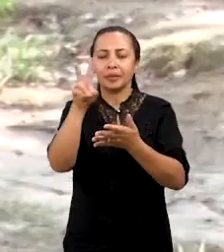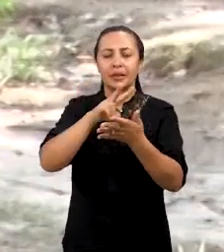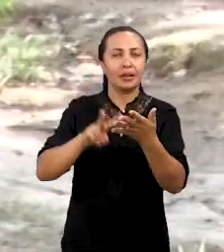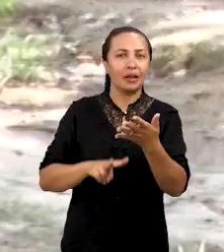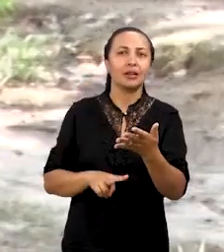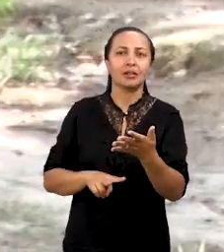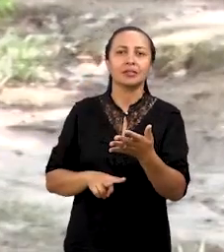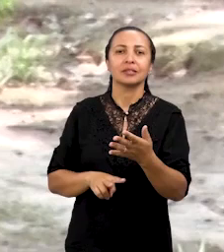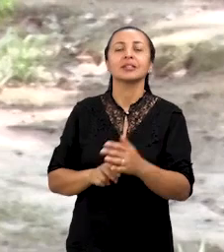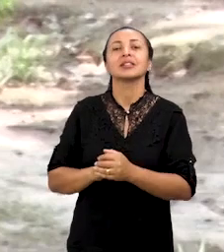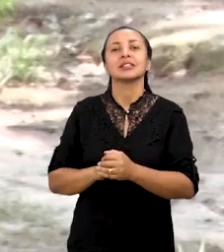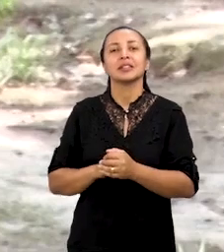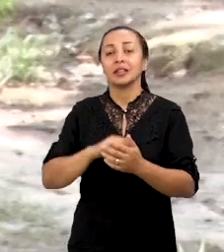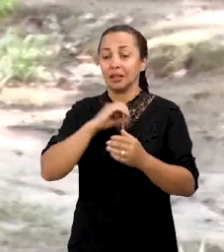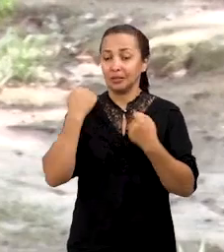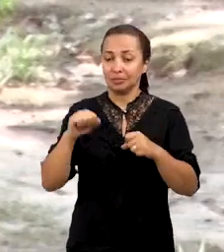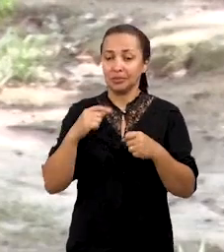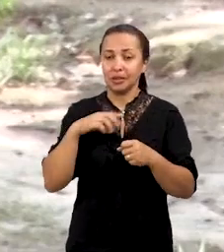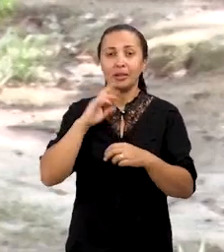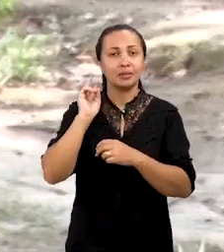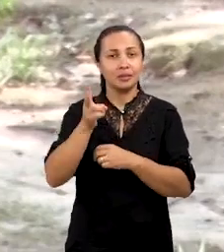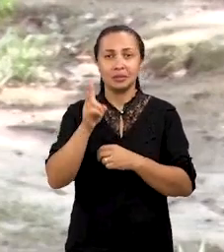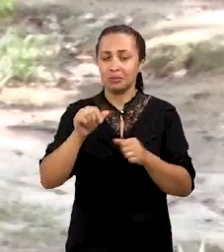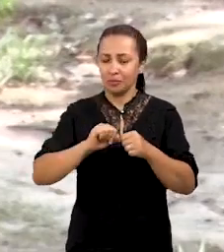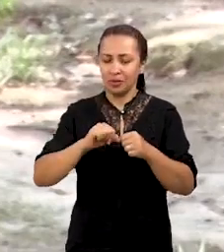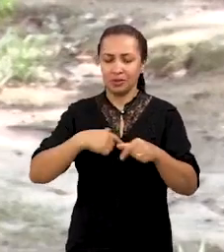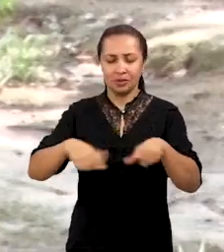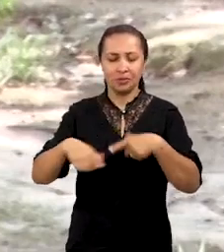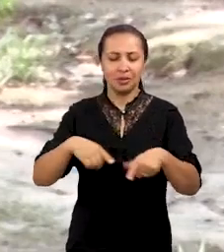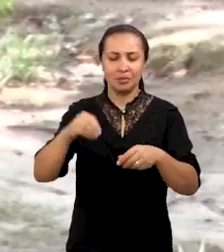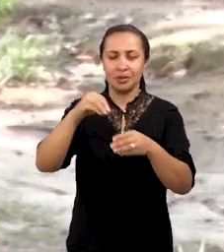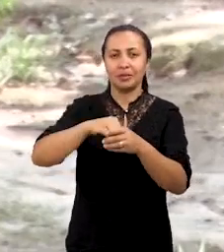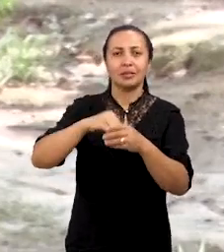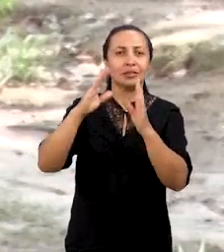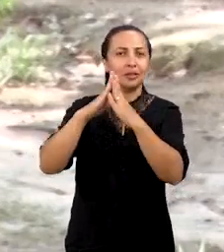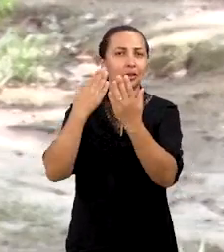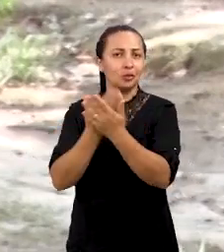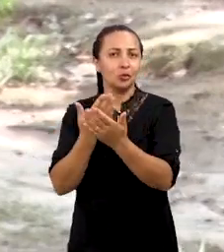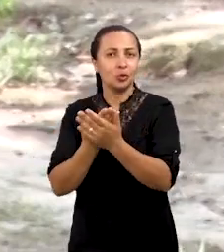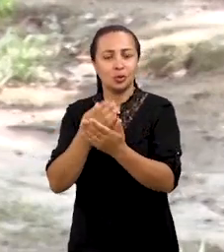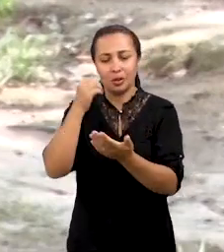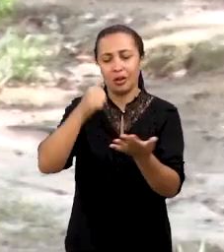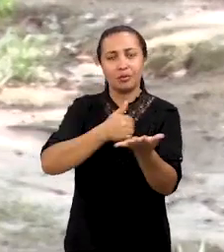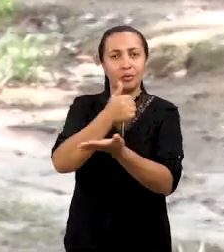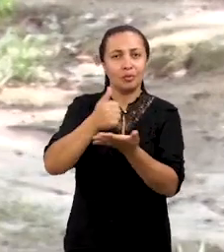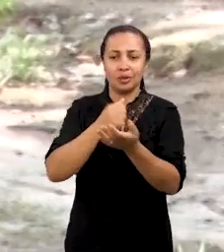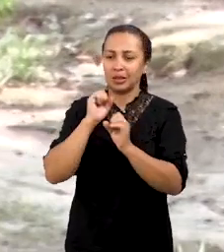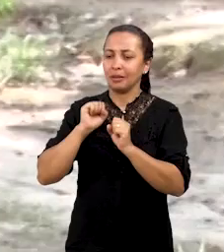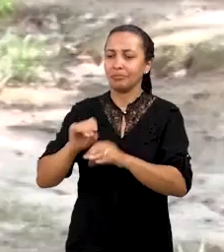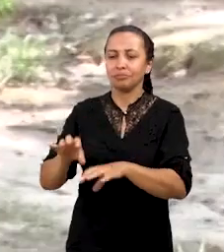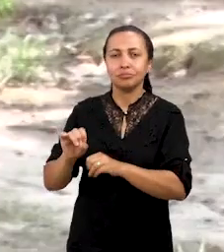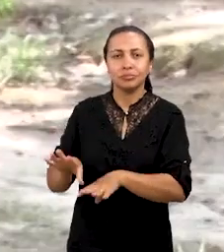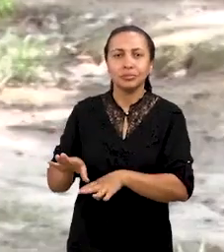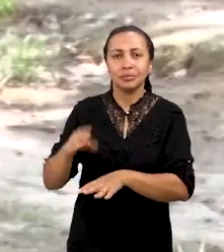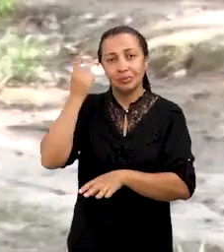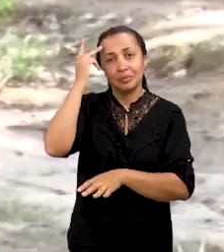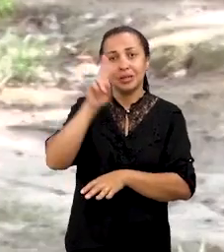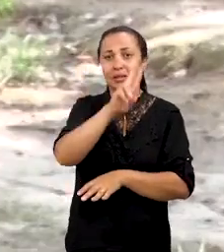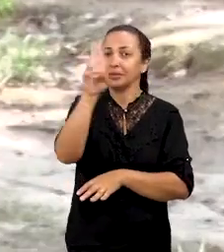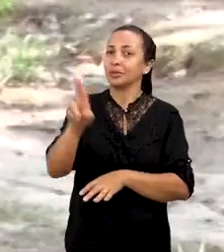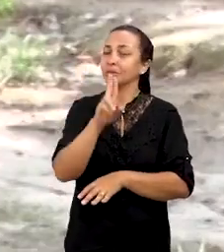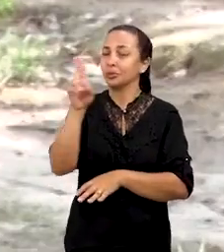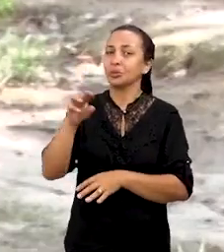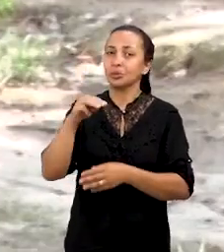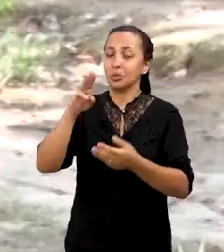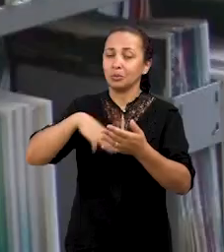e que a gente precisa, a todo momento, estar fazendo esse trabalho dentro das escolas, na educação básica, para que os professores da educação básica se utilizem